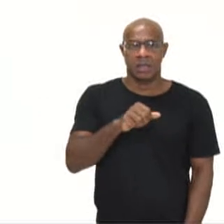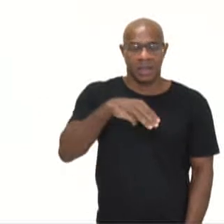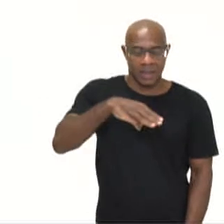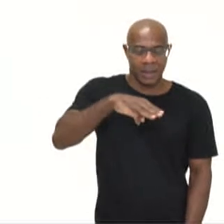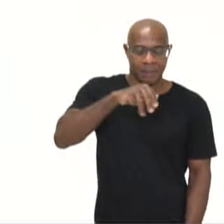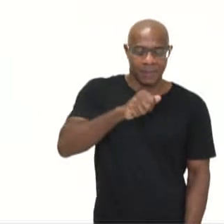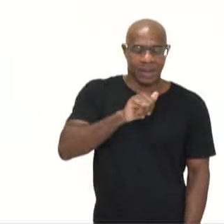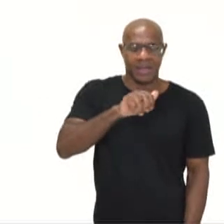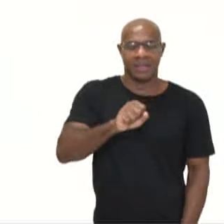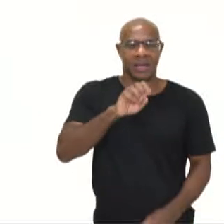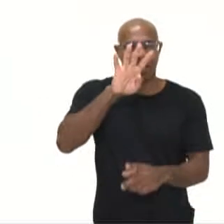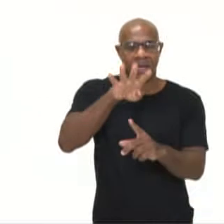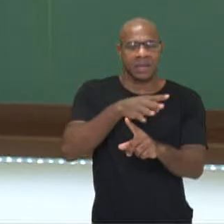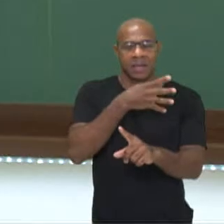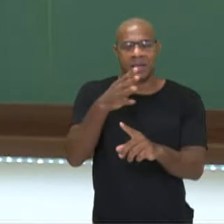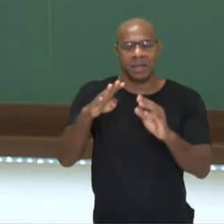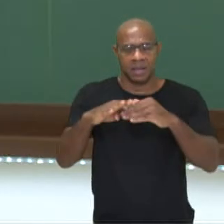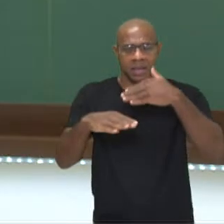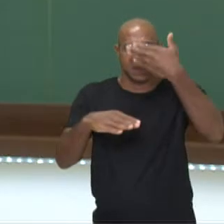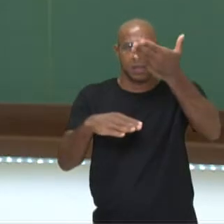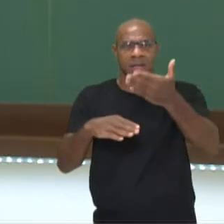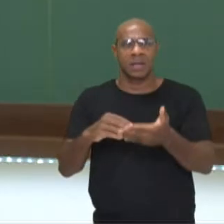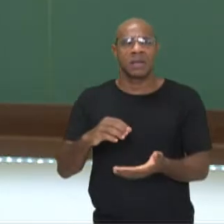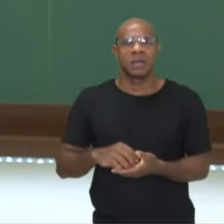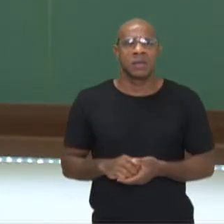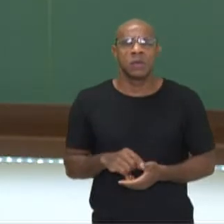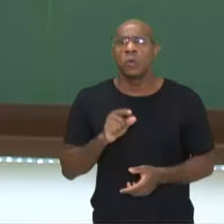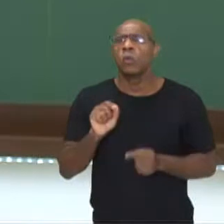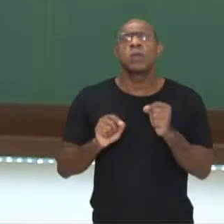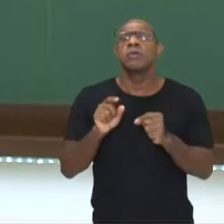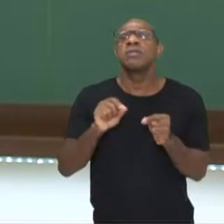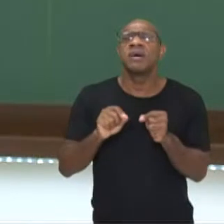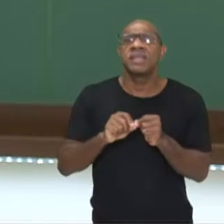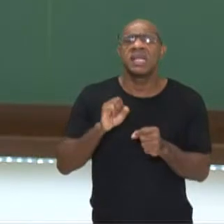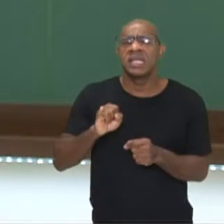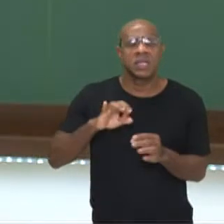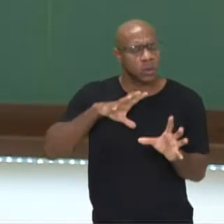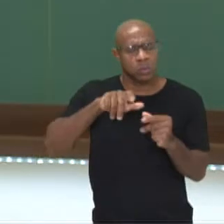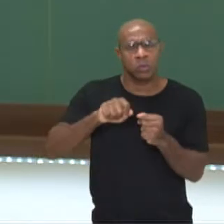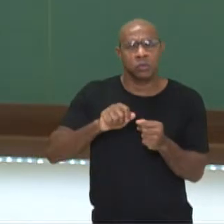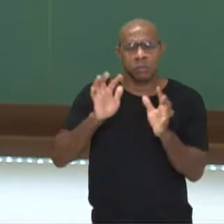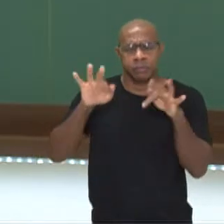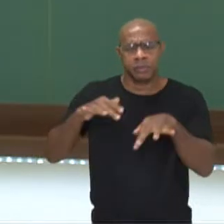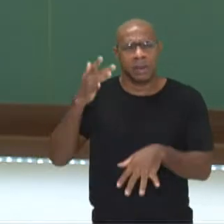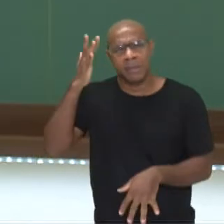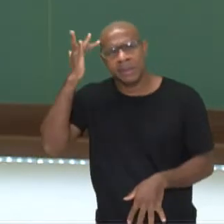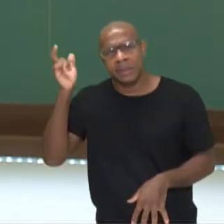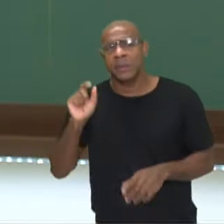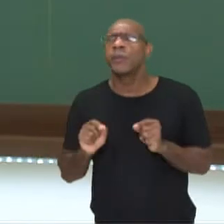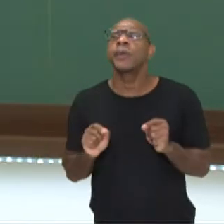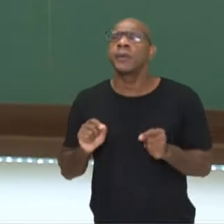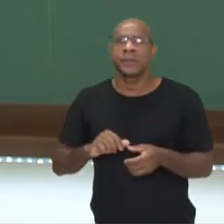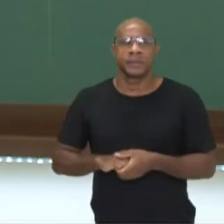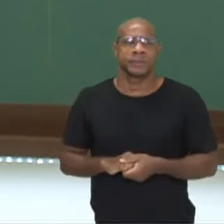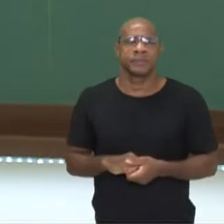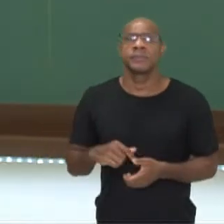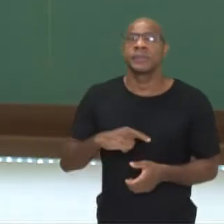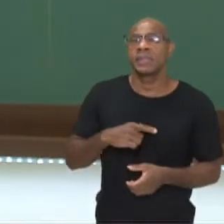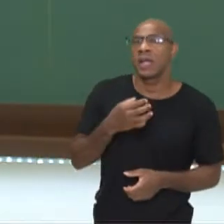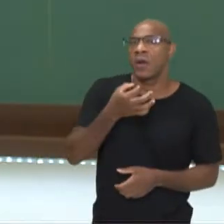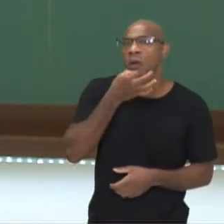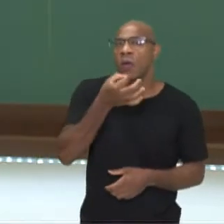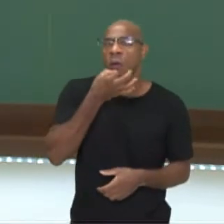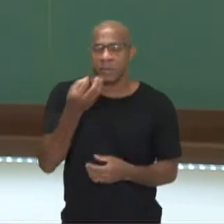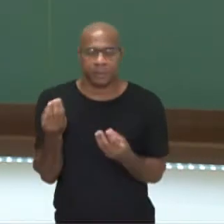último que tentuaria? O que que você faria se o mundo acabasse amanhã? Hein? Pensaram sobre isso? Aqui, temos um comentário